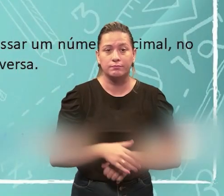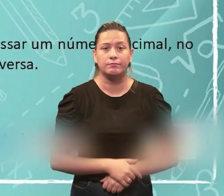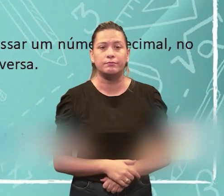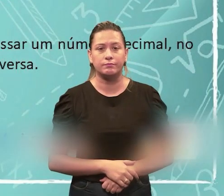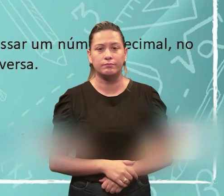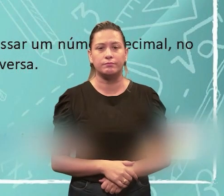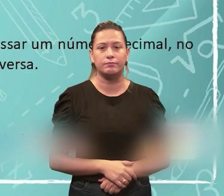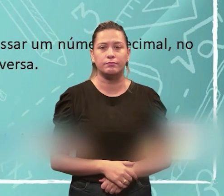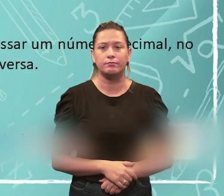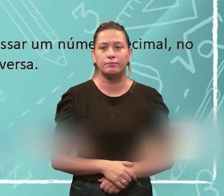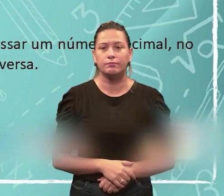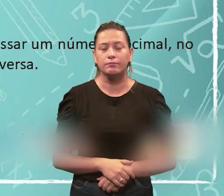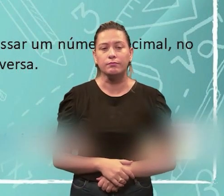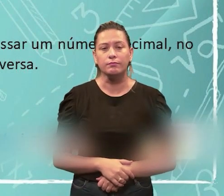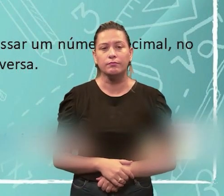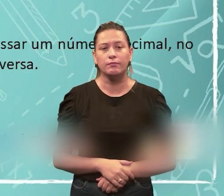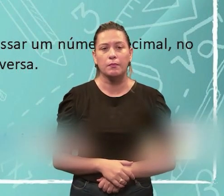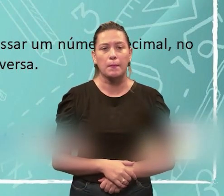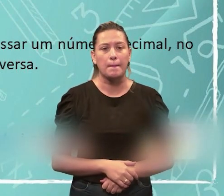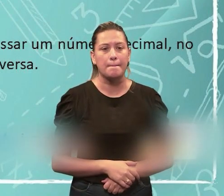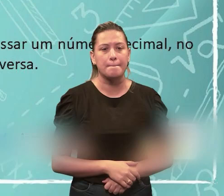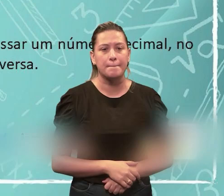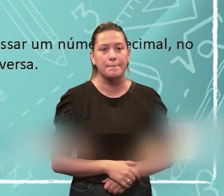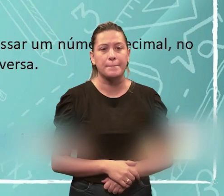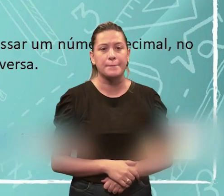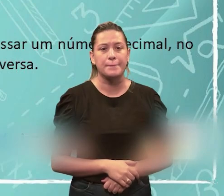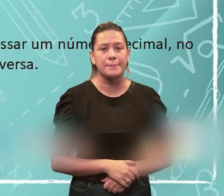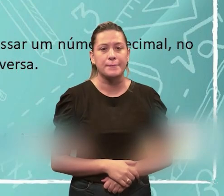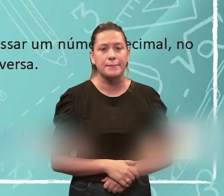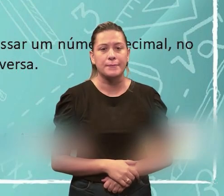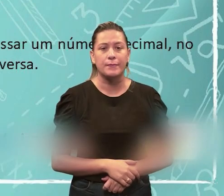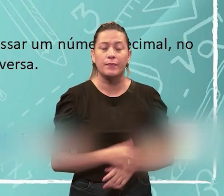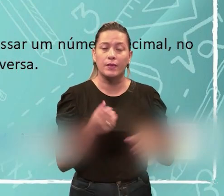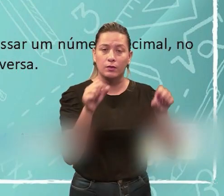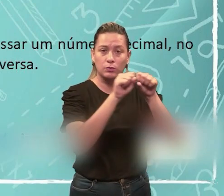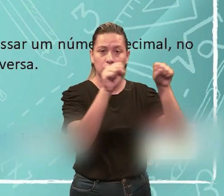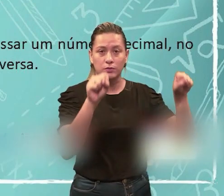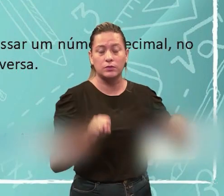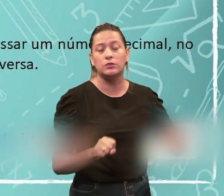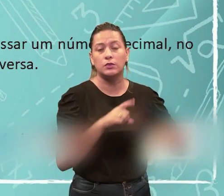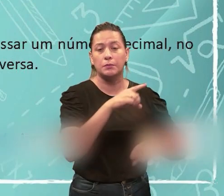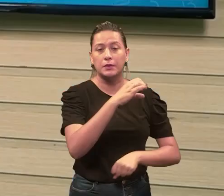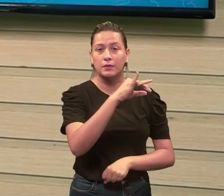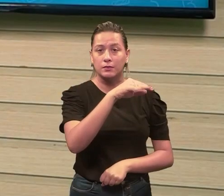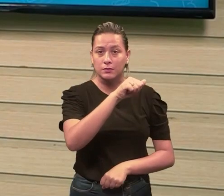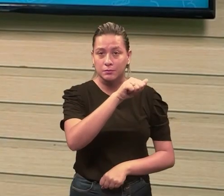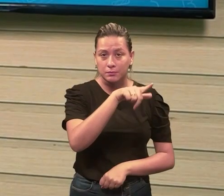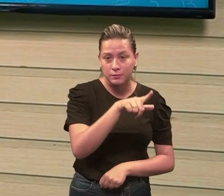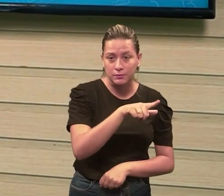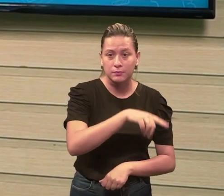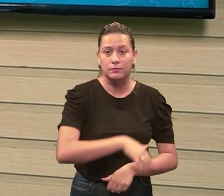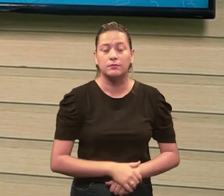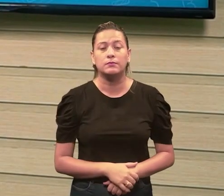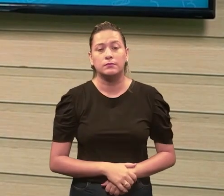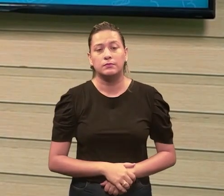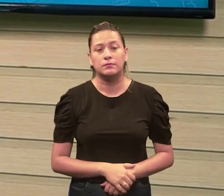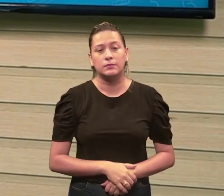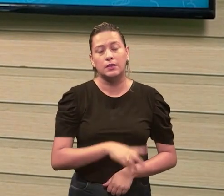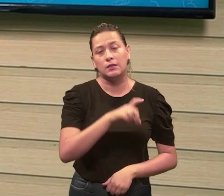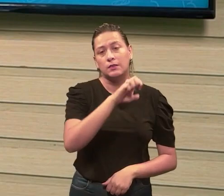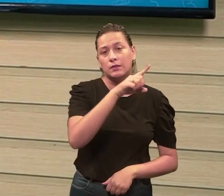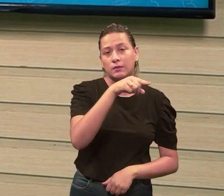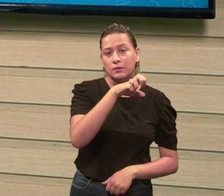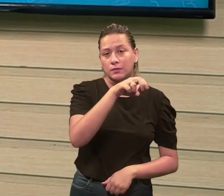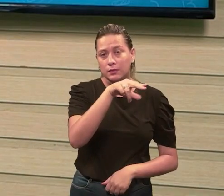Nada mais do que a conversão do nosso sistema decimal, né? São as